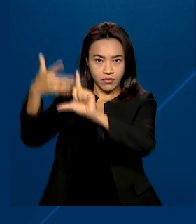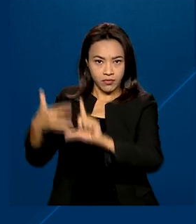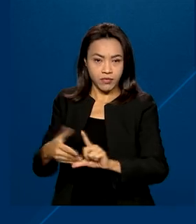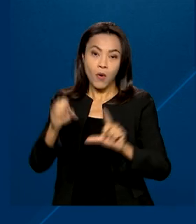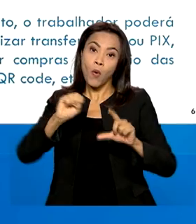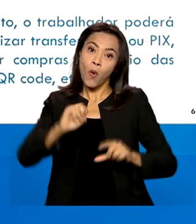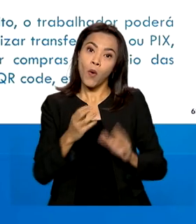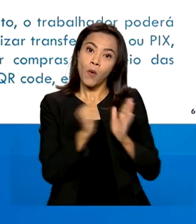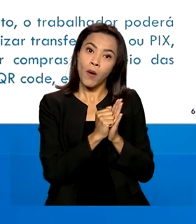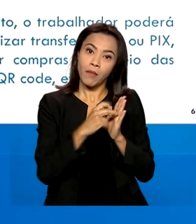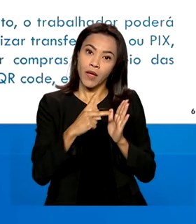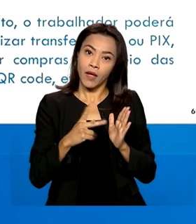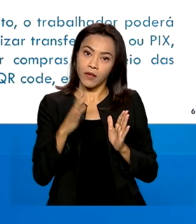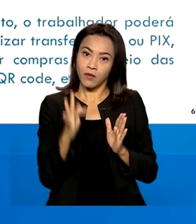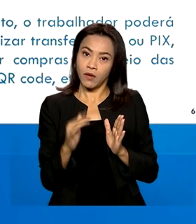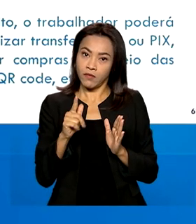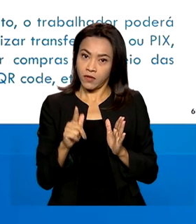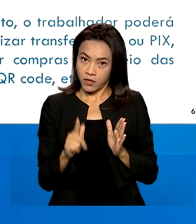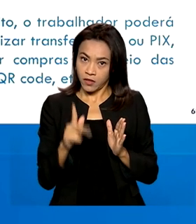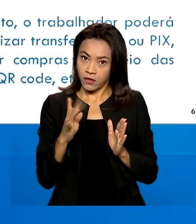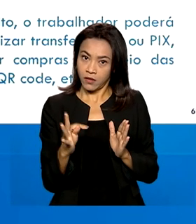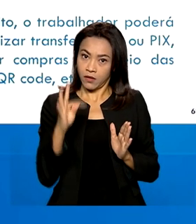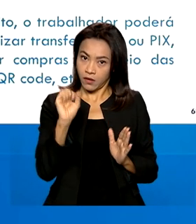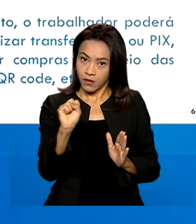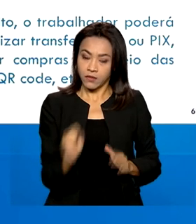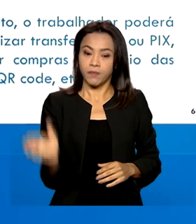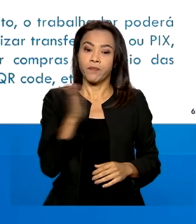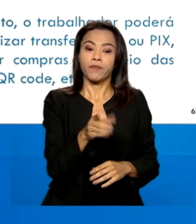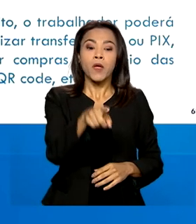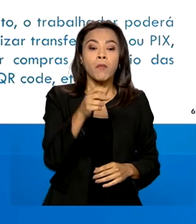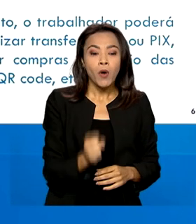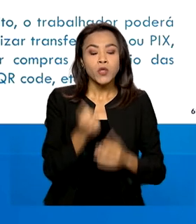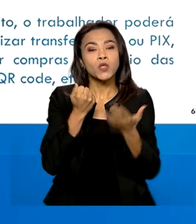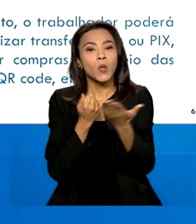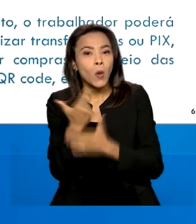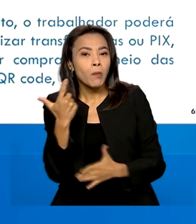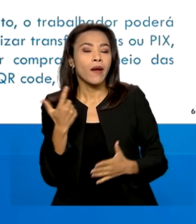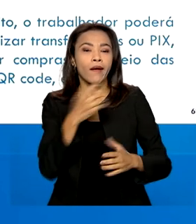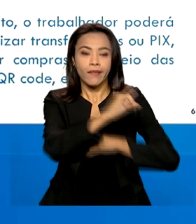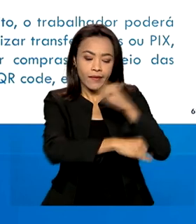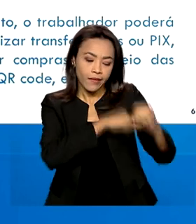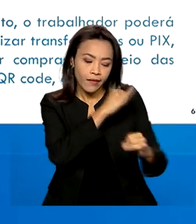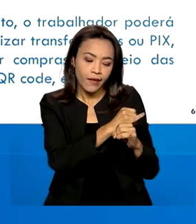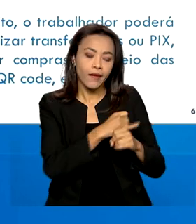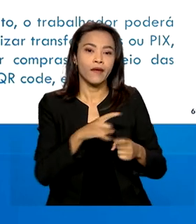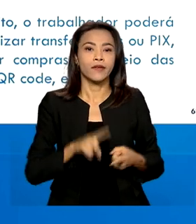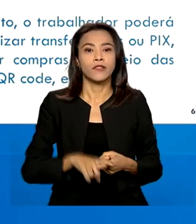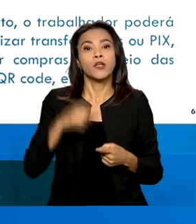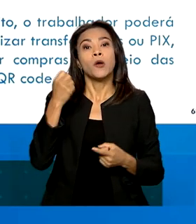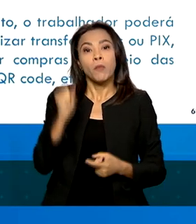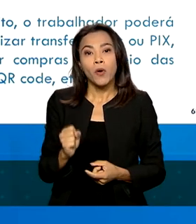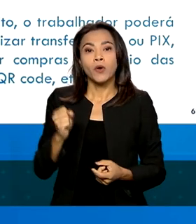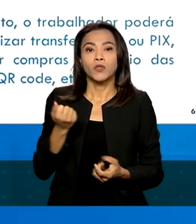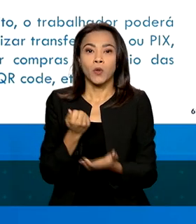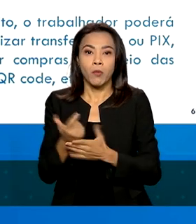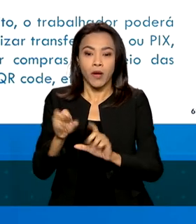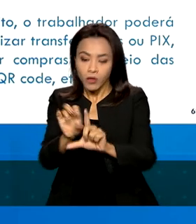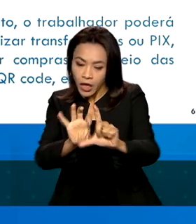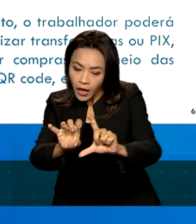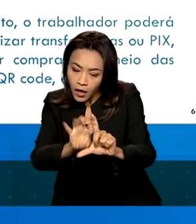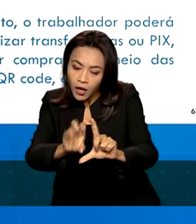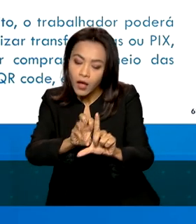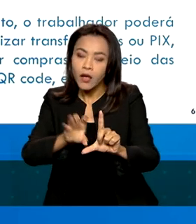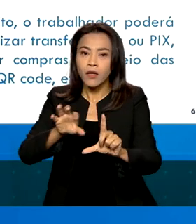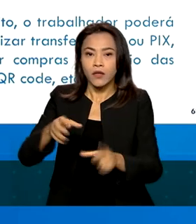FGTS. Você pode realizar compras pela internet, utilizar compras na maquininha utilizando QR Code e o